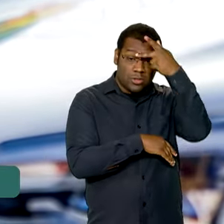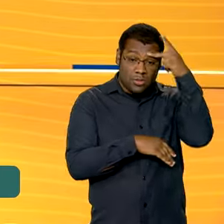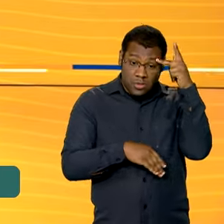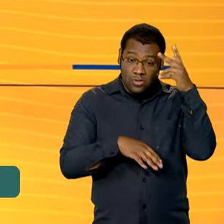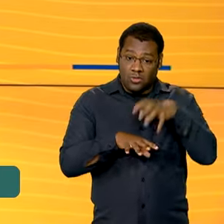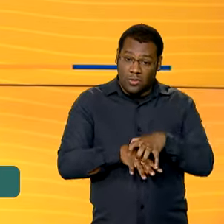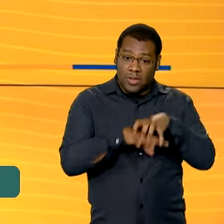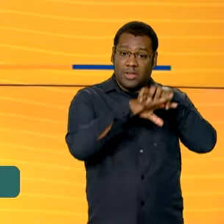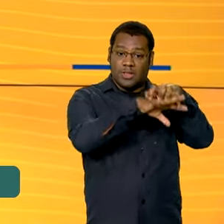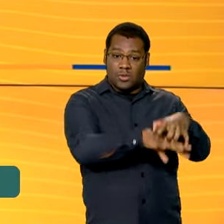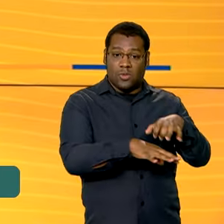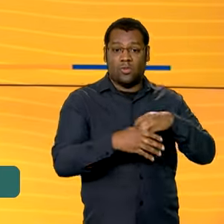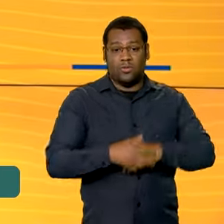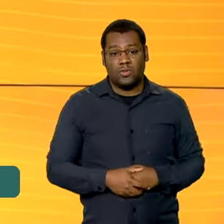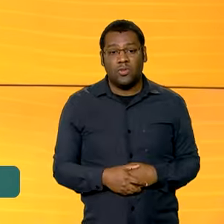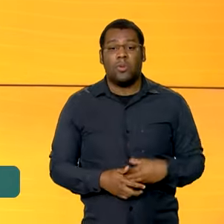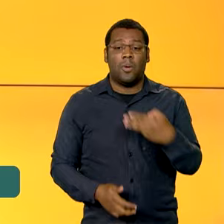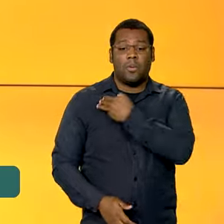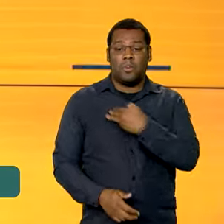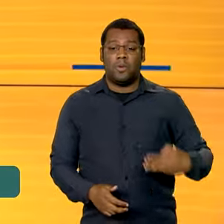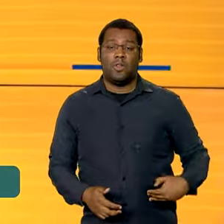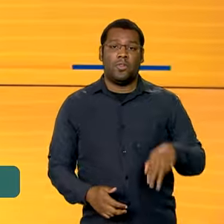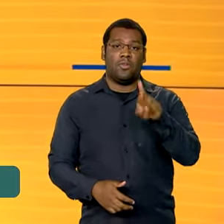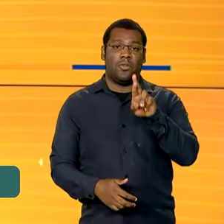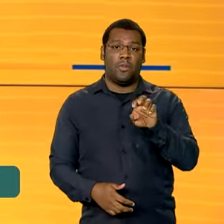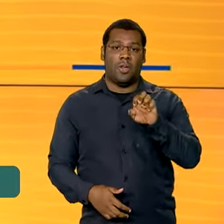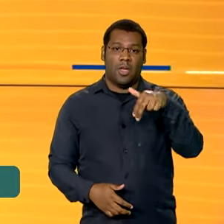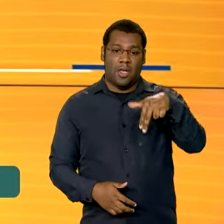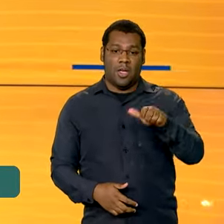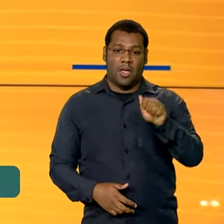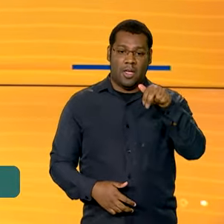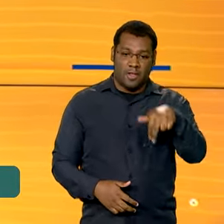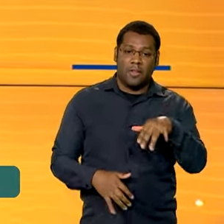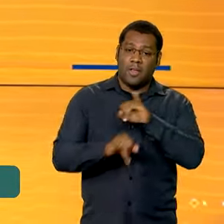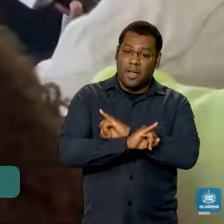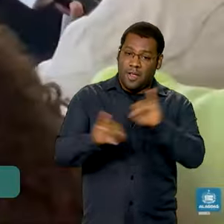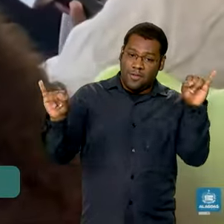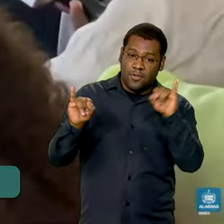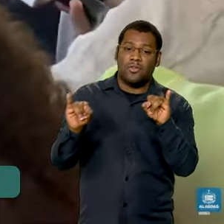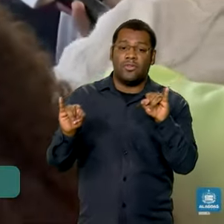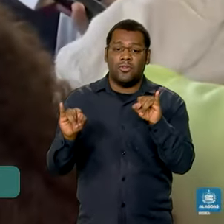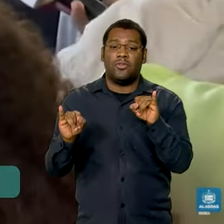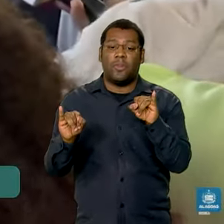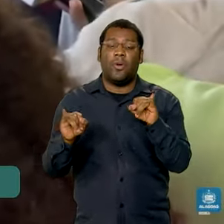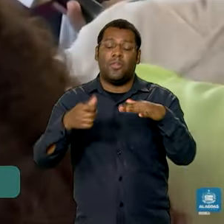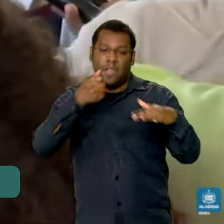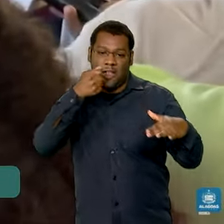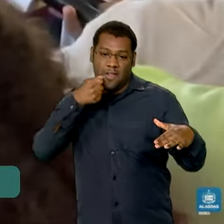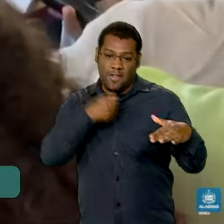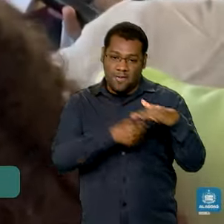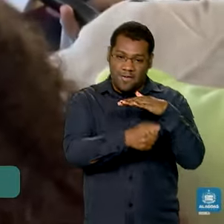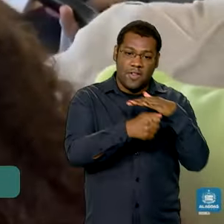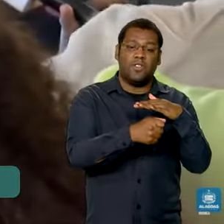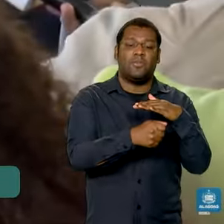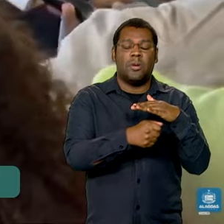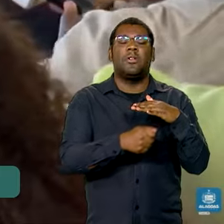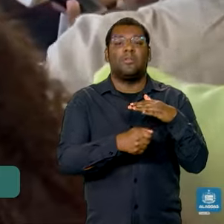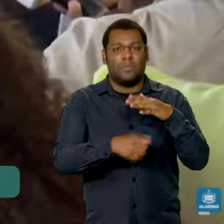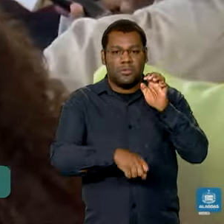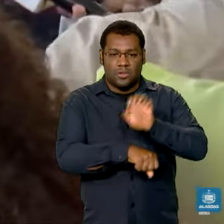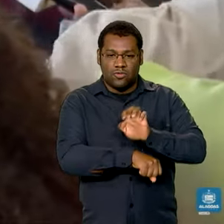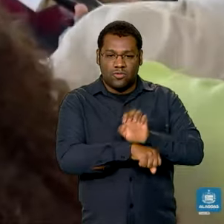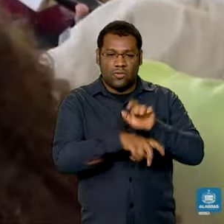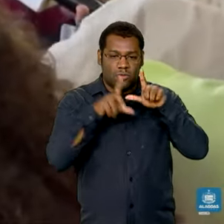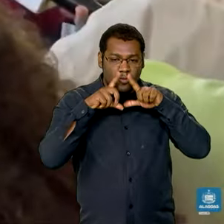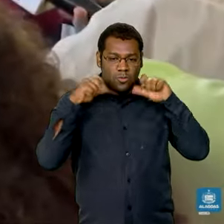referência. O ministro Renan Filho anunciou mais investimentos no Estado. São 21 veículos entregues a